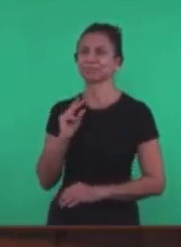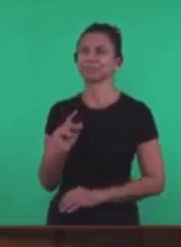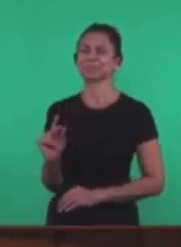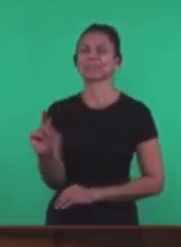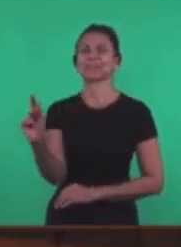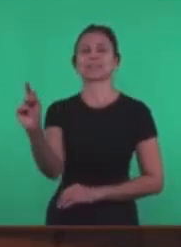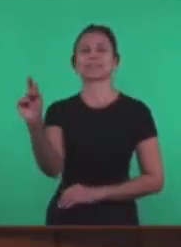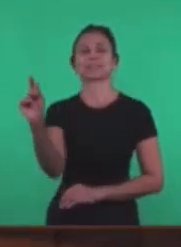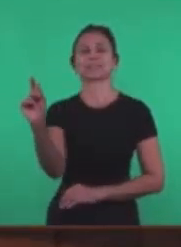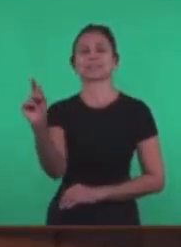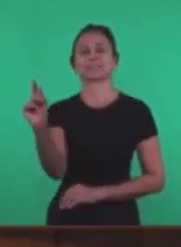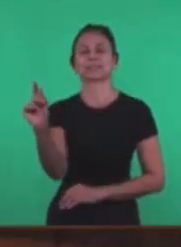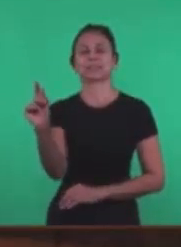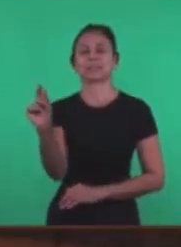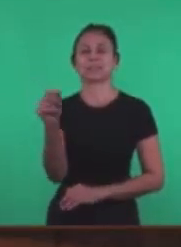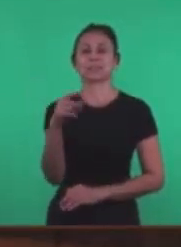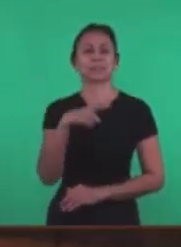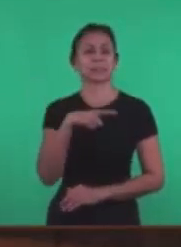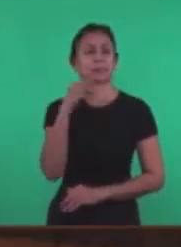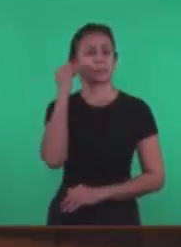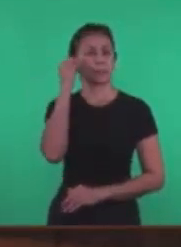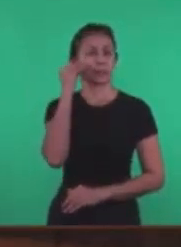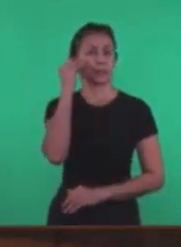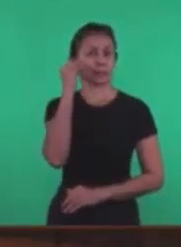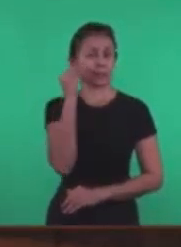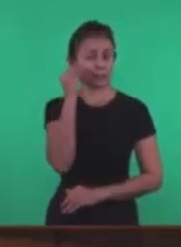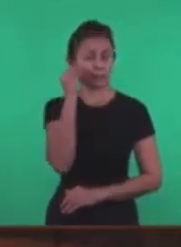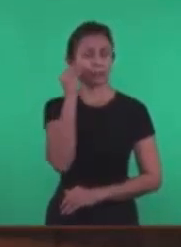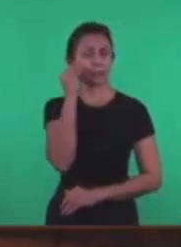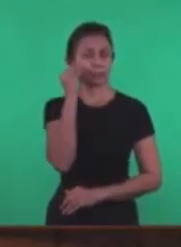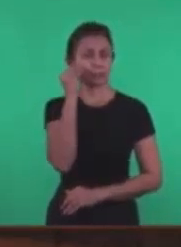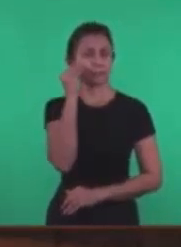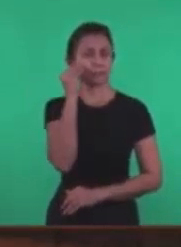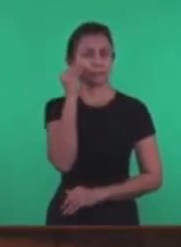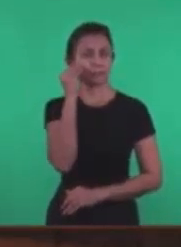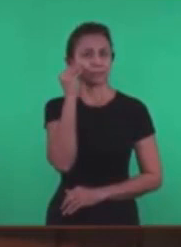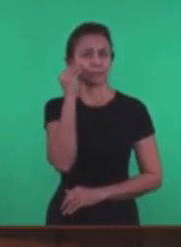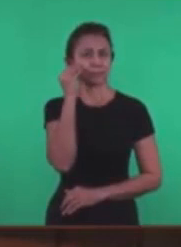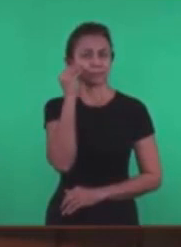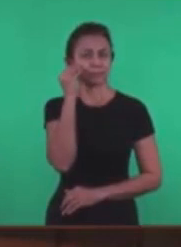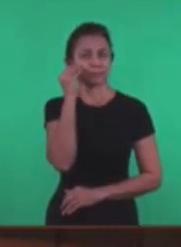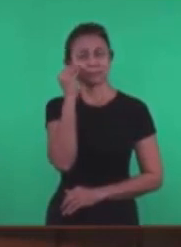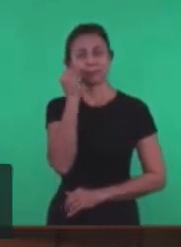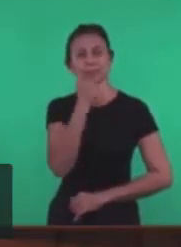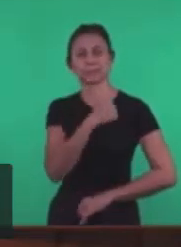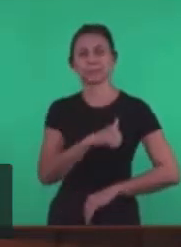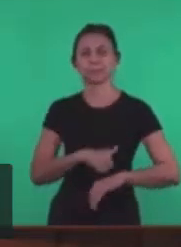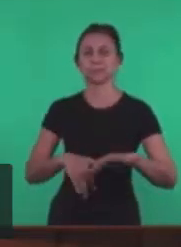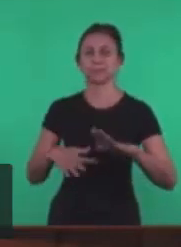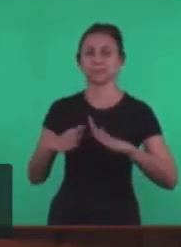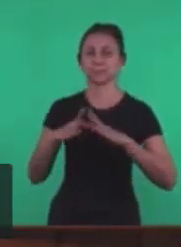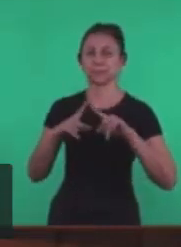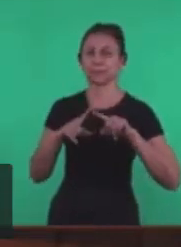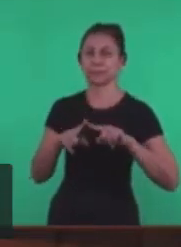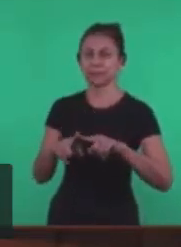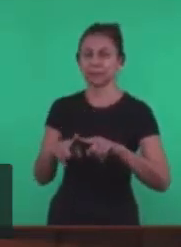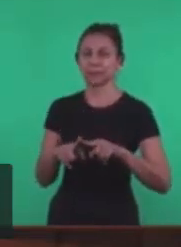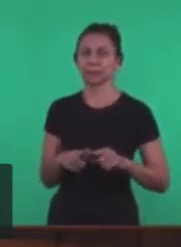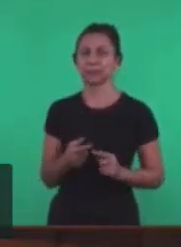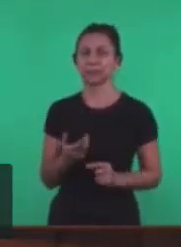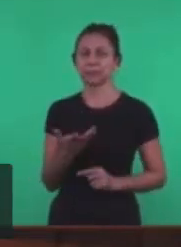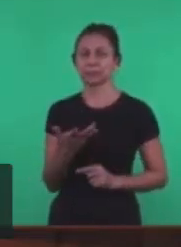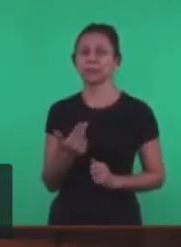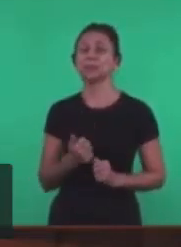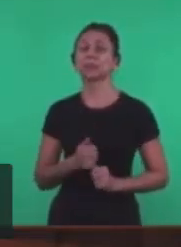Então Ela teve Uma experiência E ela queria Estar de volta Ao contato Com o